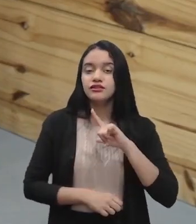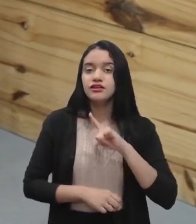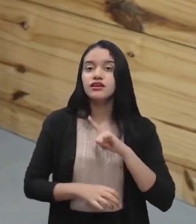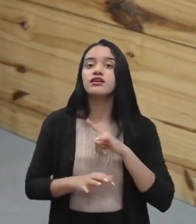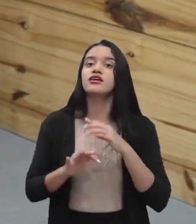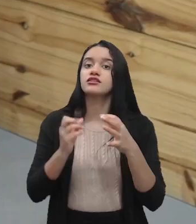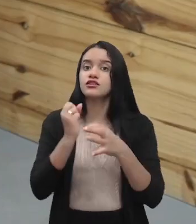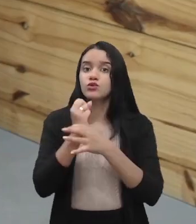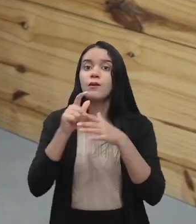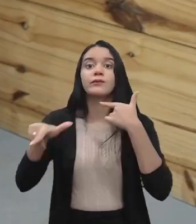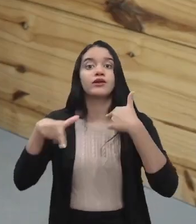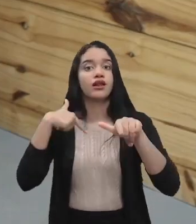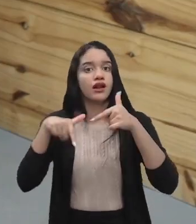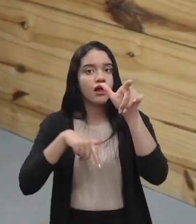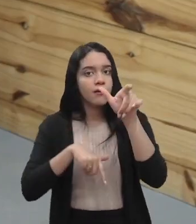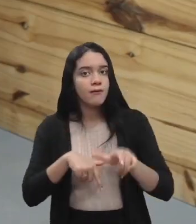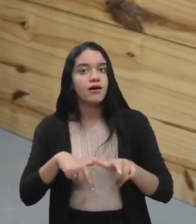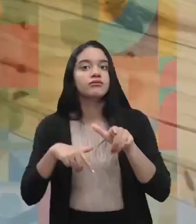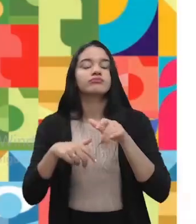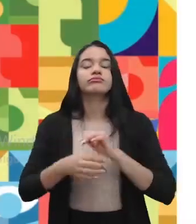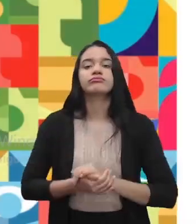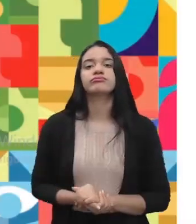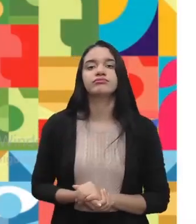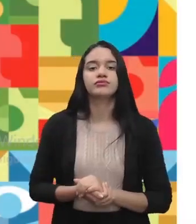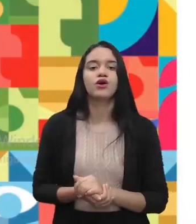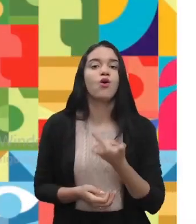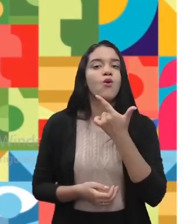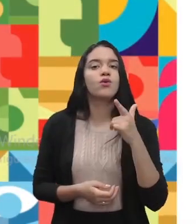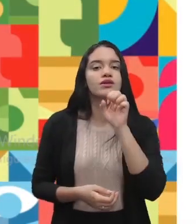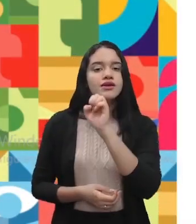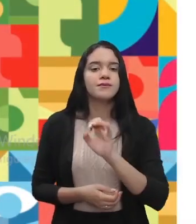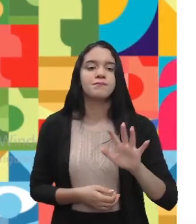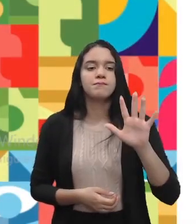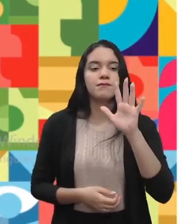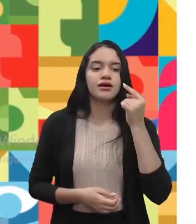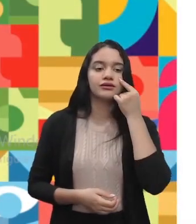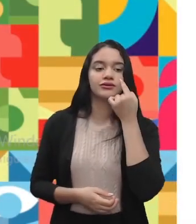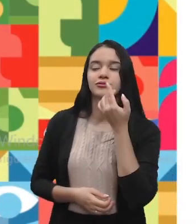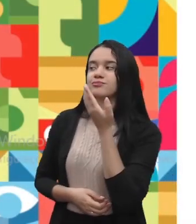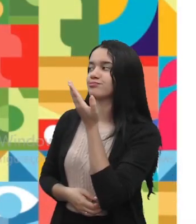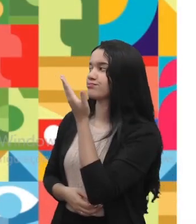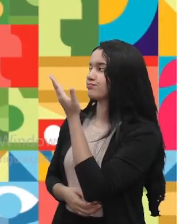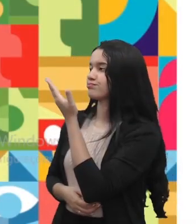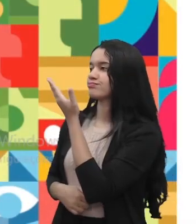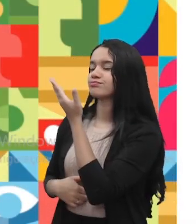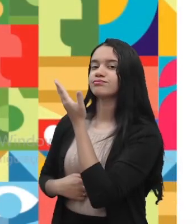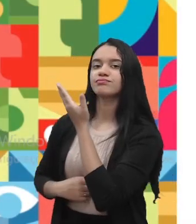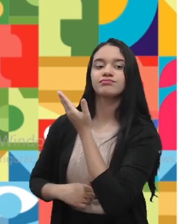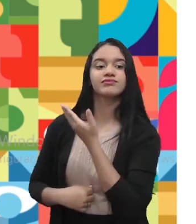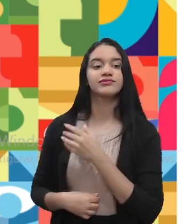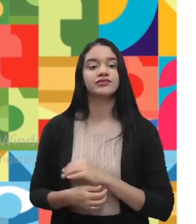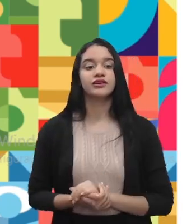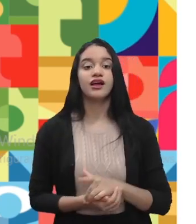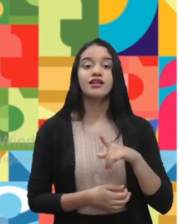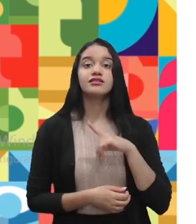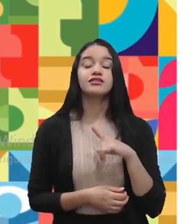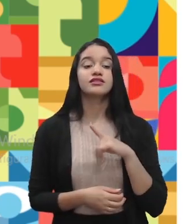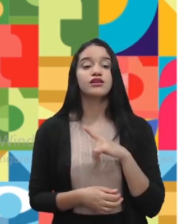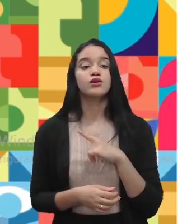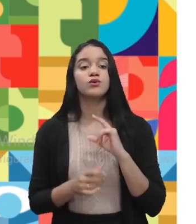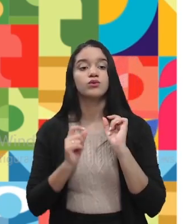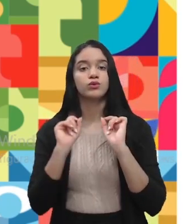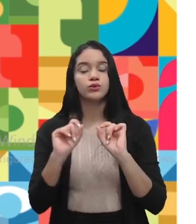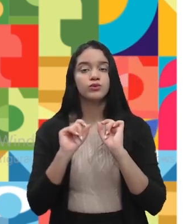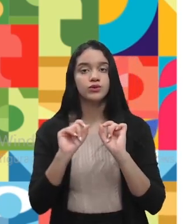segurança para o trabalhador, né. Nessa, na outra imagem agora que vocês estão vendo, vai ter o quê? Contato acidental